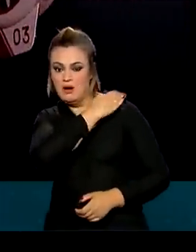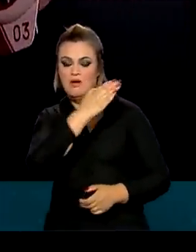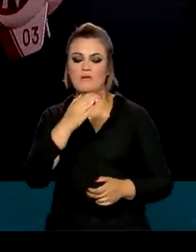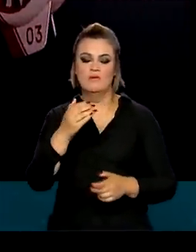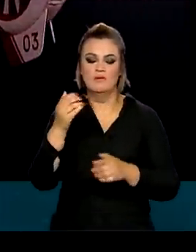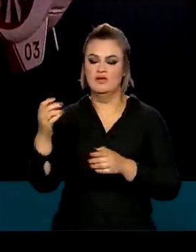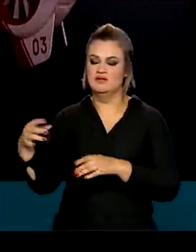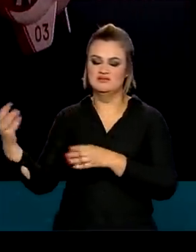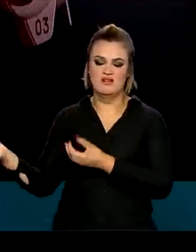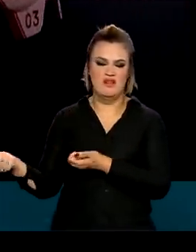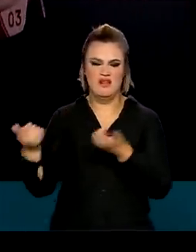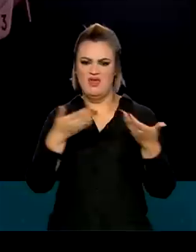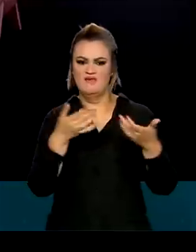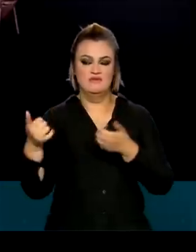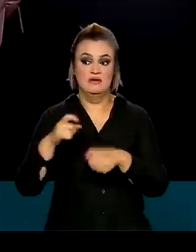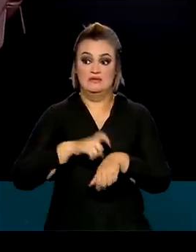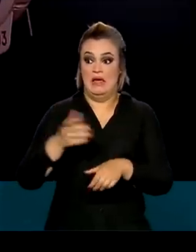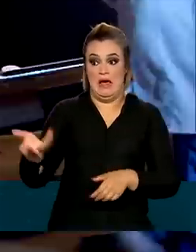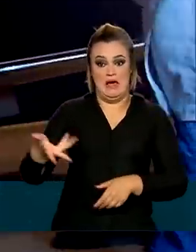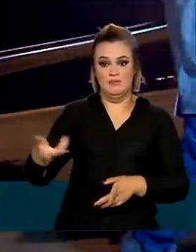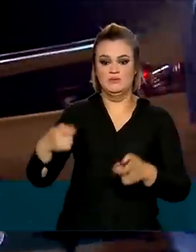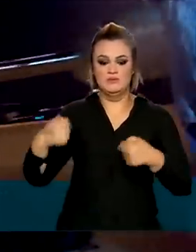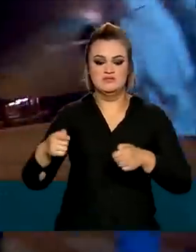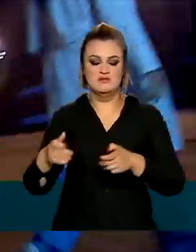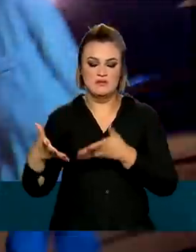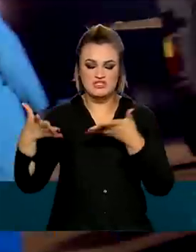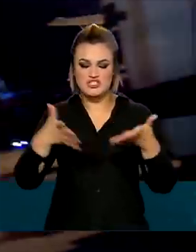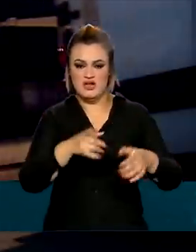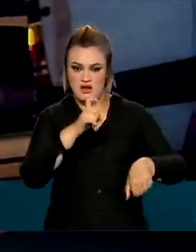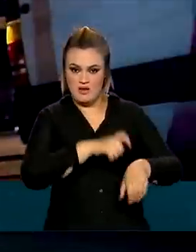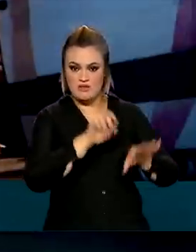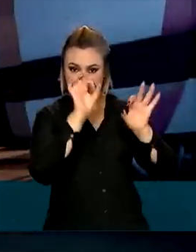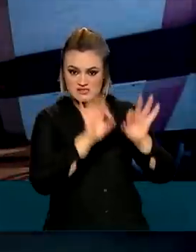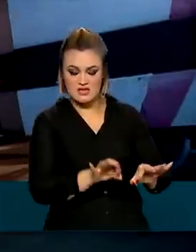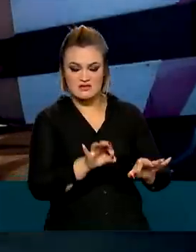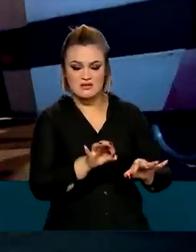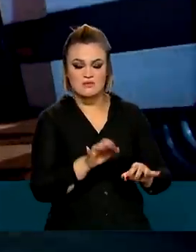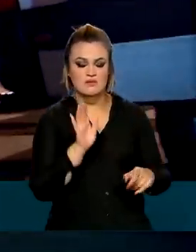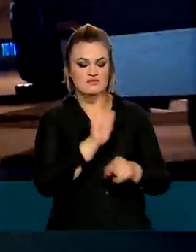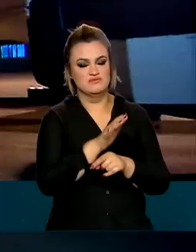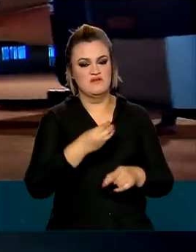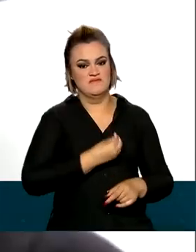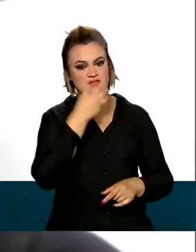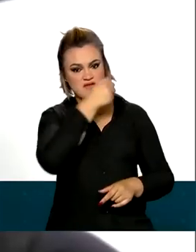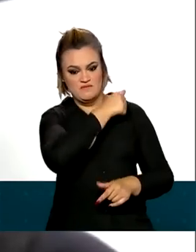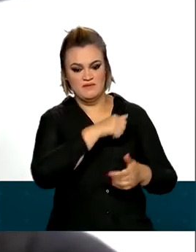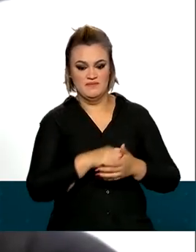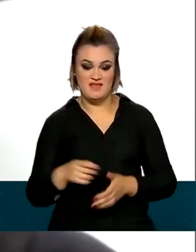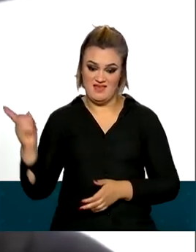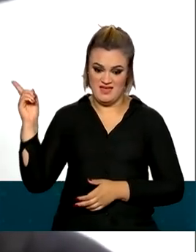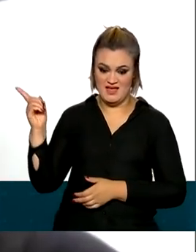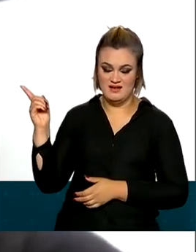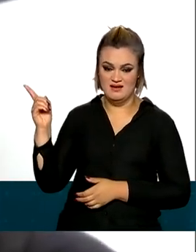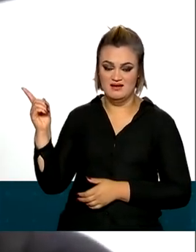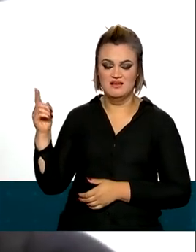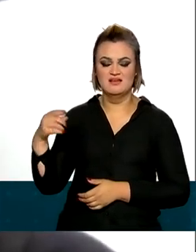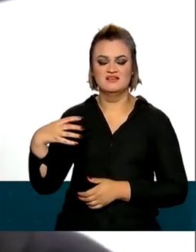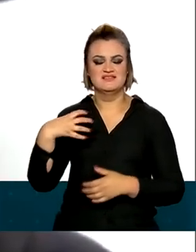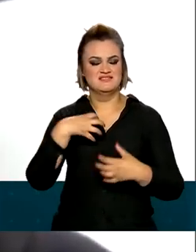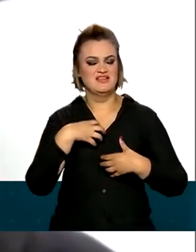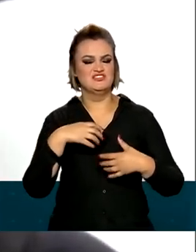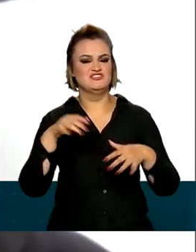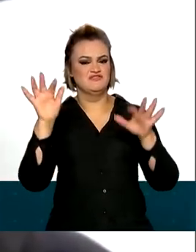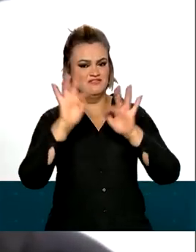empregam uma corrida contra o tempo para chegar na hora certa de salvar uma vida. E o Bruno faz com alegria